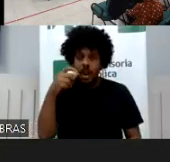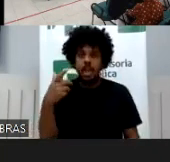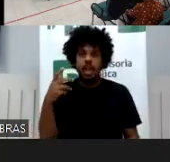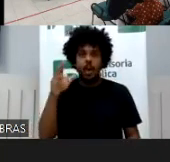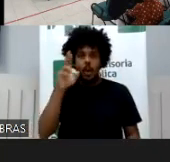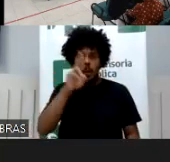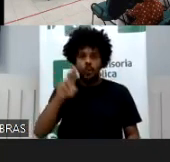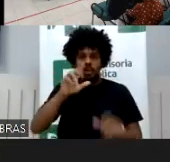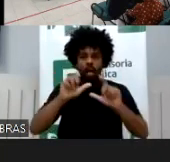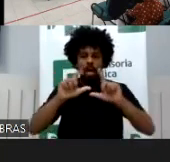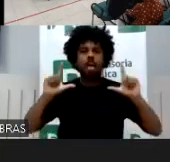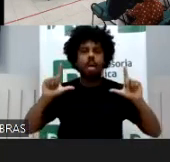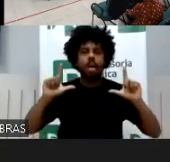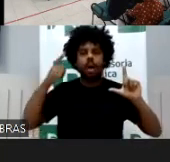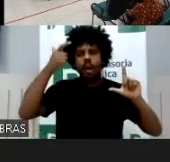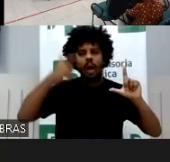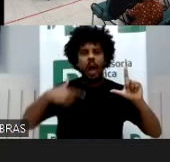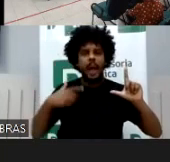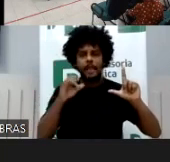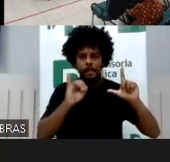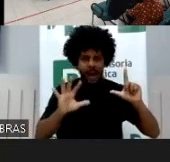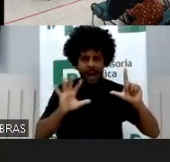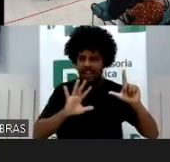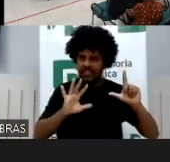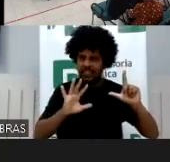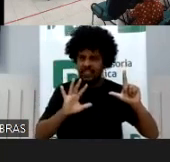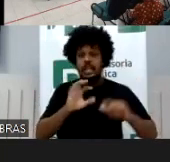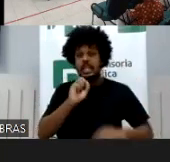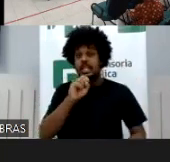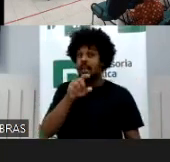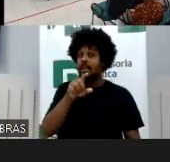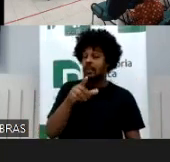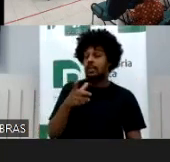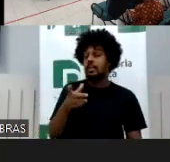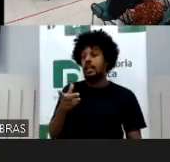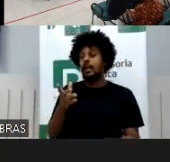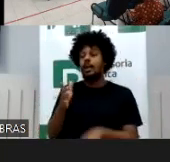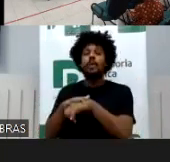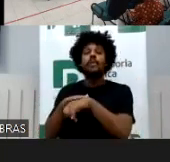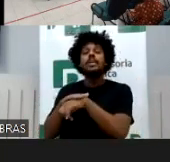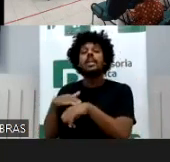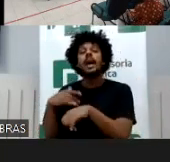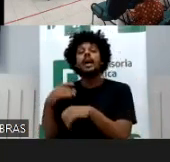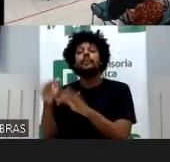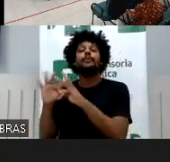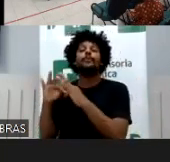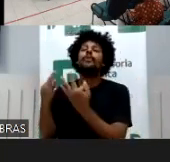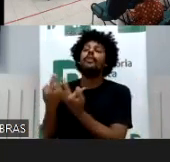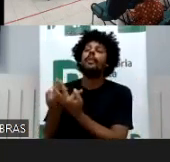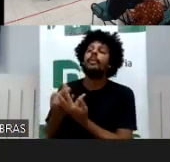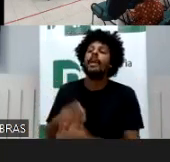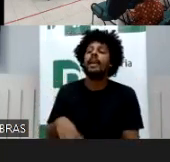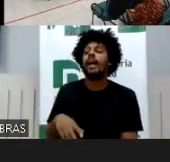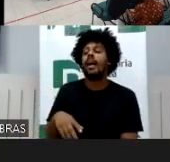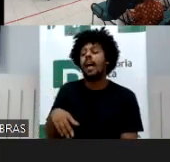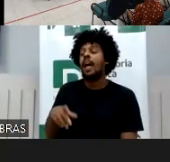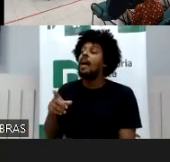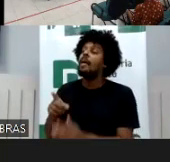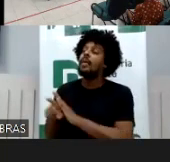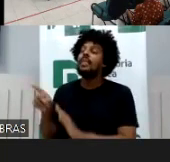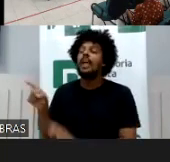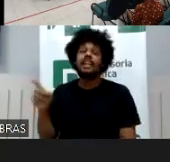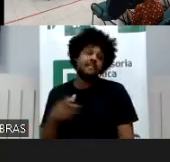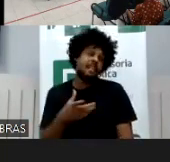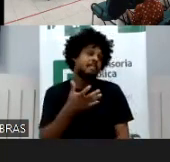imagem. Se você for conversar com pais que praticam charity a maioria vai dizer o que? Não, mas meu filho quer, minha